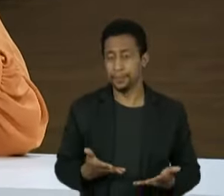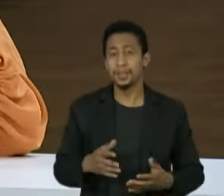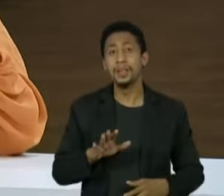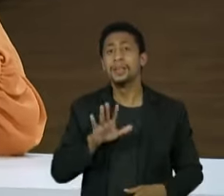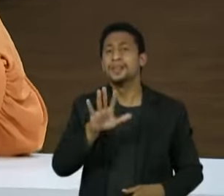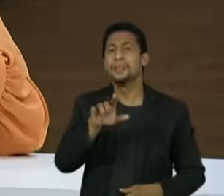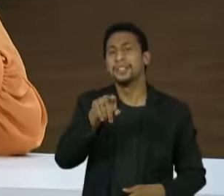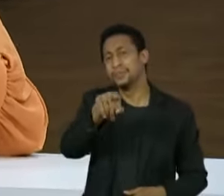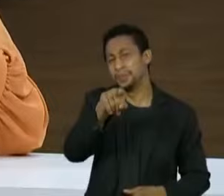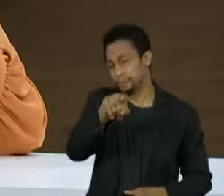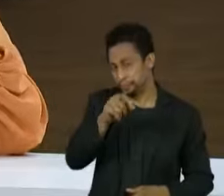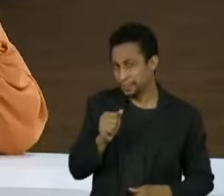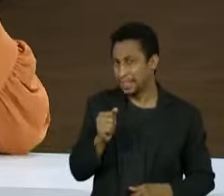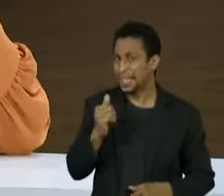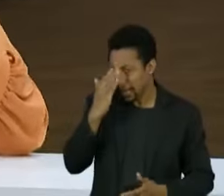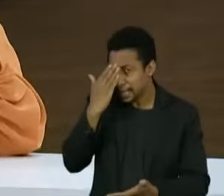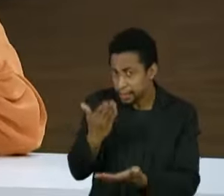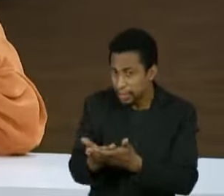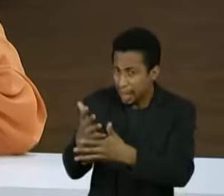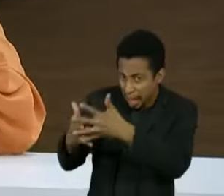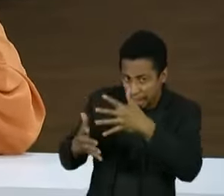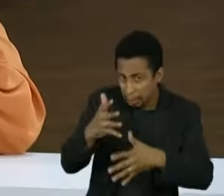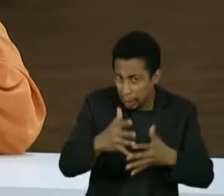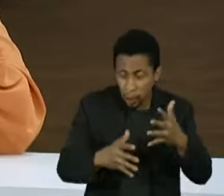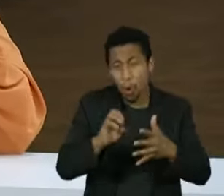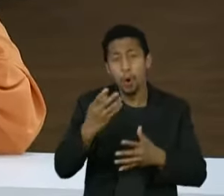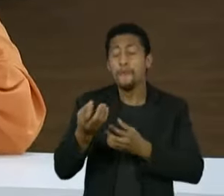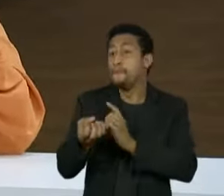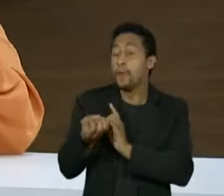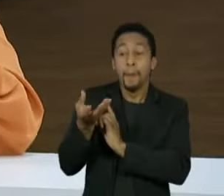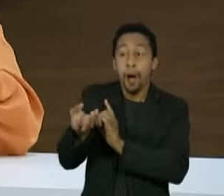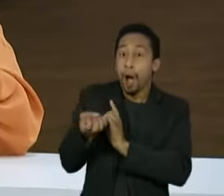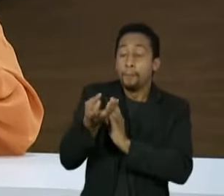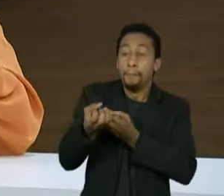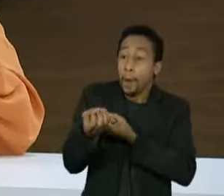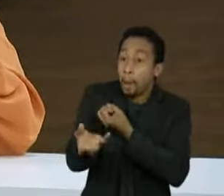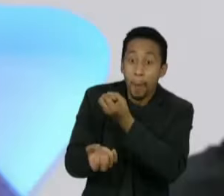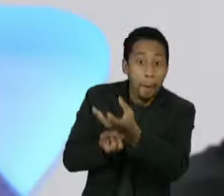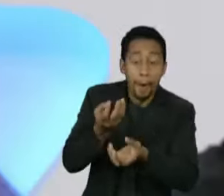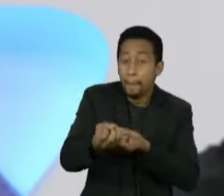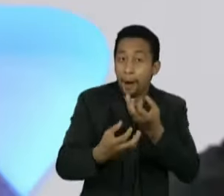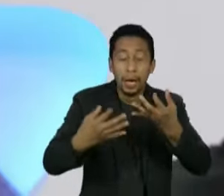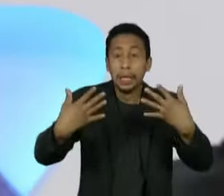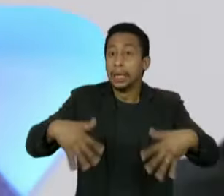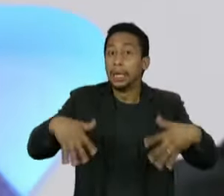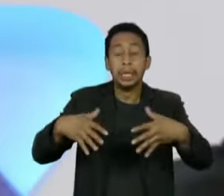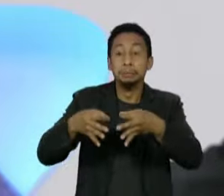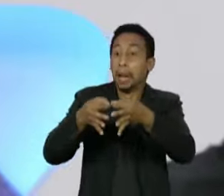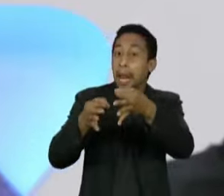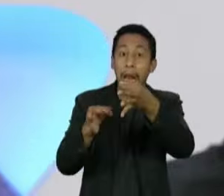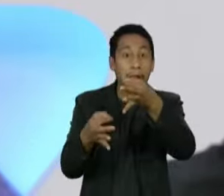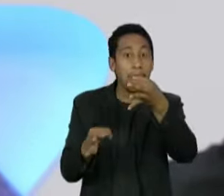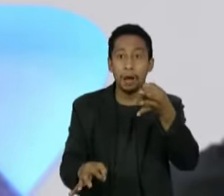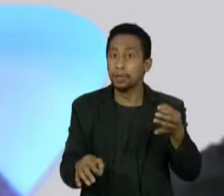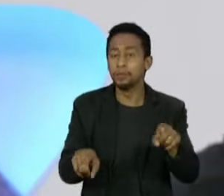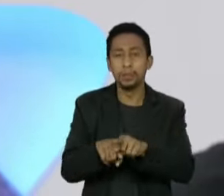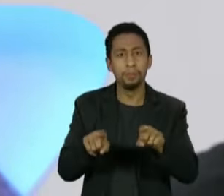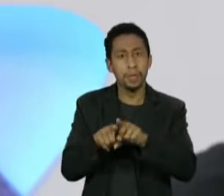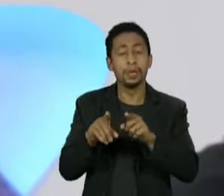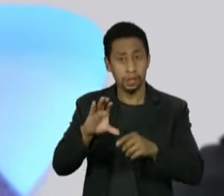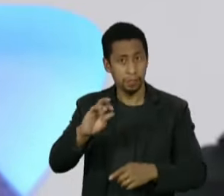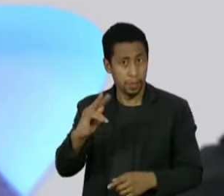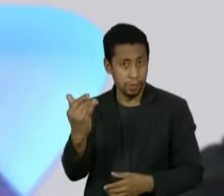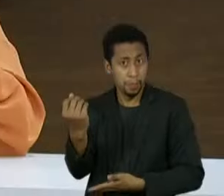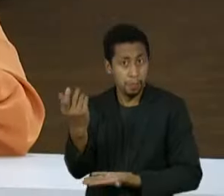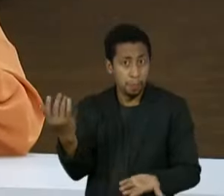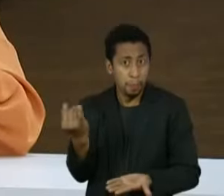ou pela ânsia de resultados, pela quantidade de informações que foram surgindo ao mesmo tempo, pela relevância e importância da CPI,